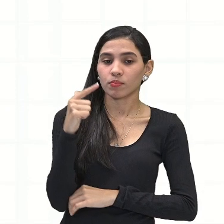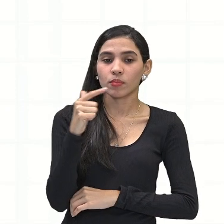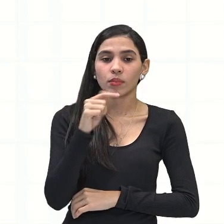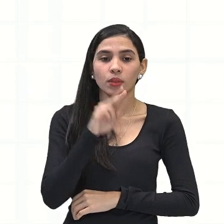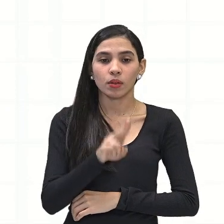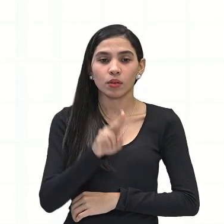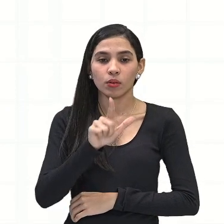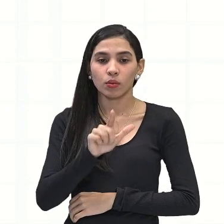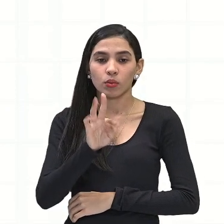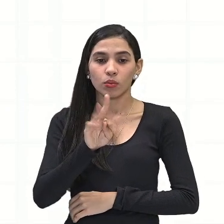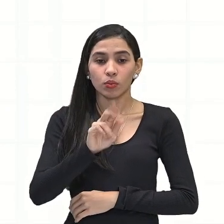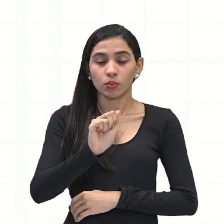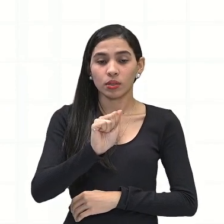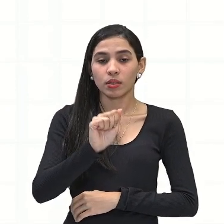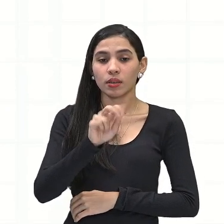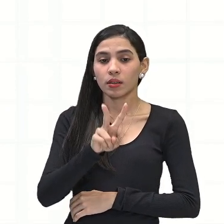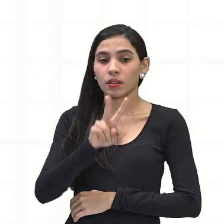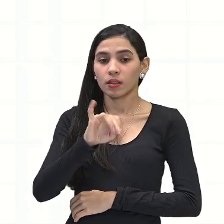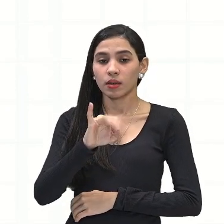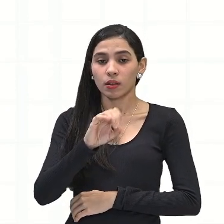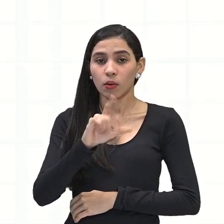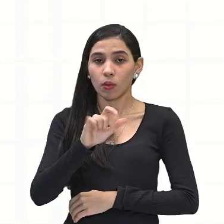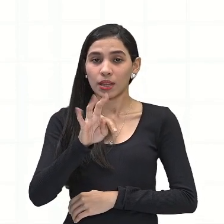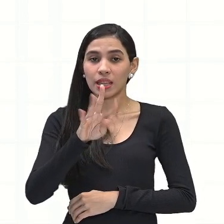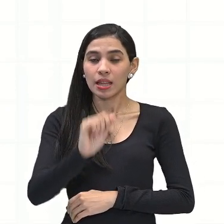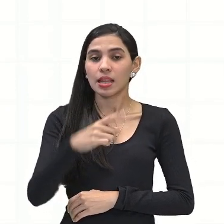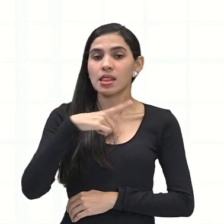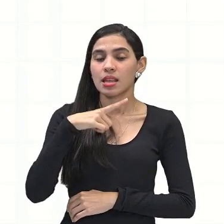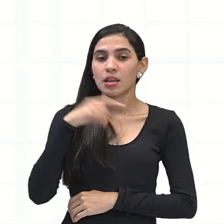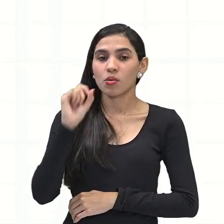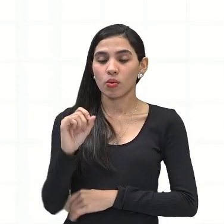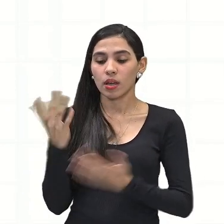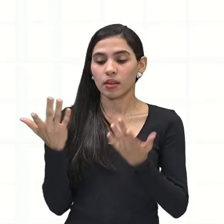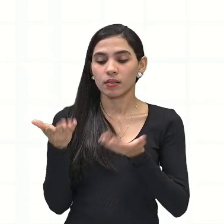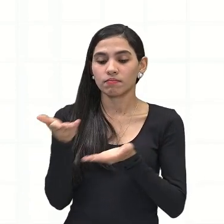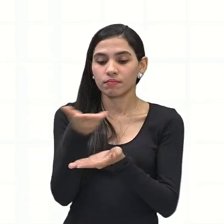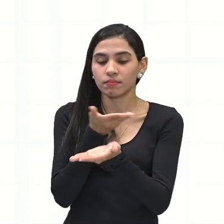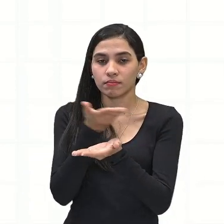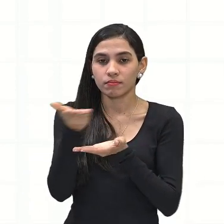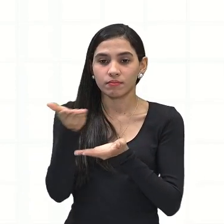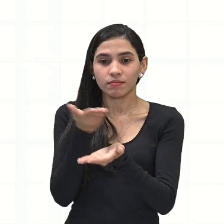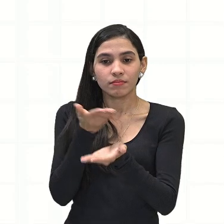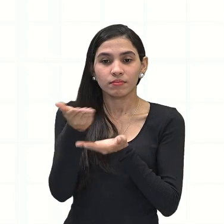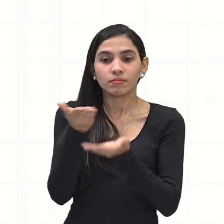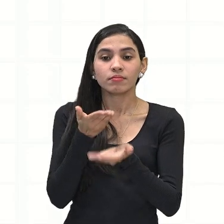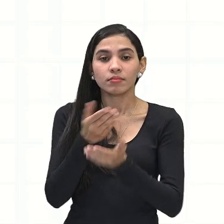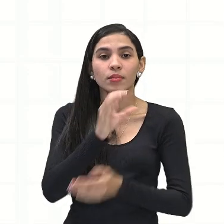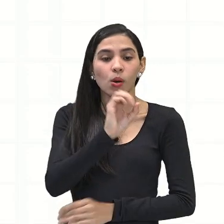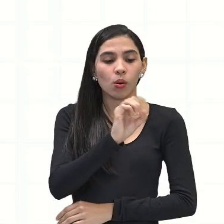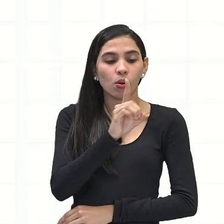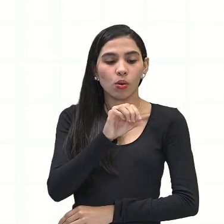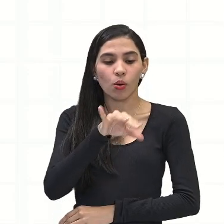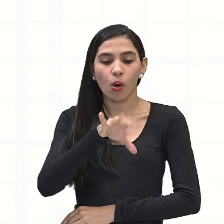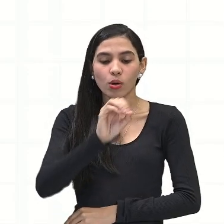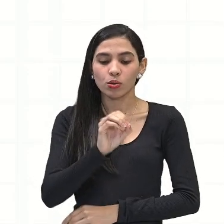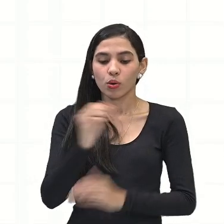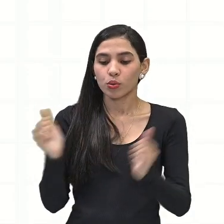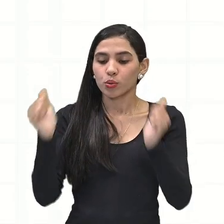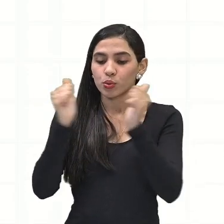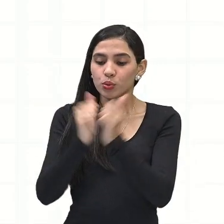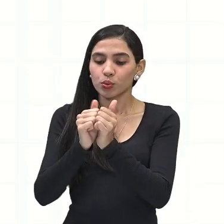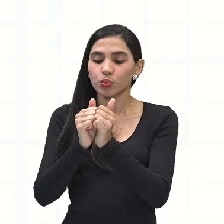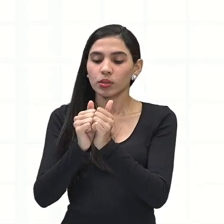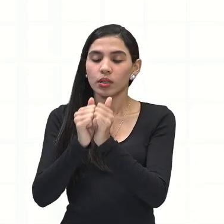Então, ele está, ele interage nessa, esse ozônio, ele vai interagir ali, né, com